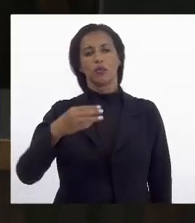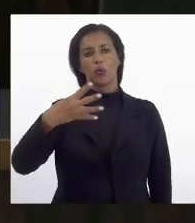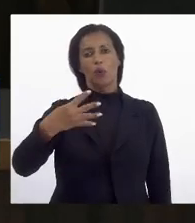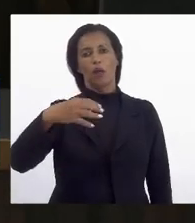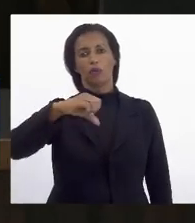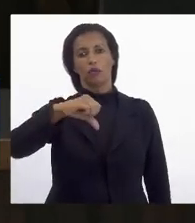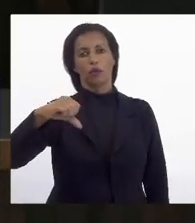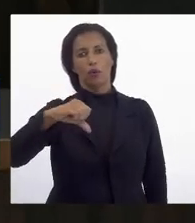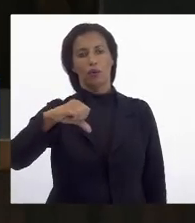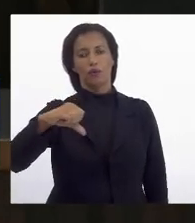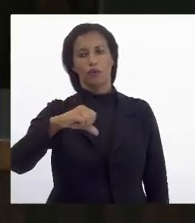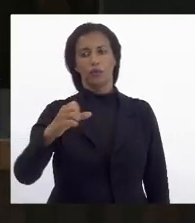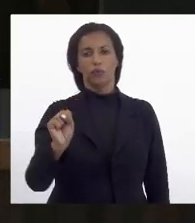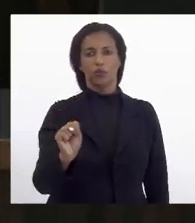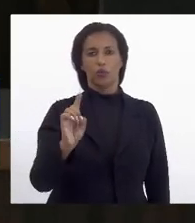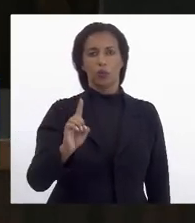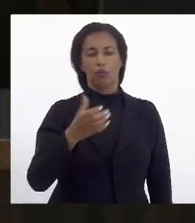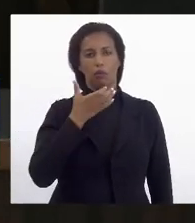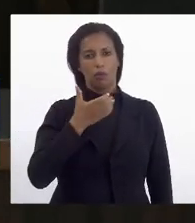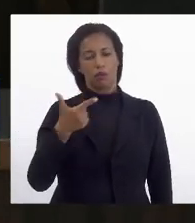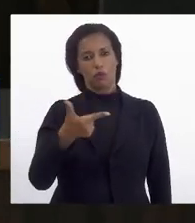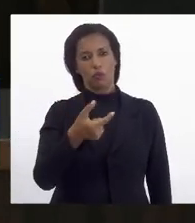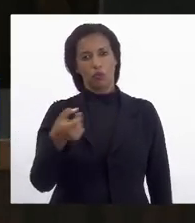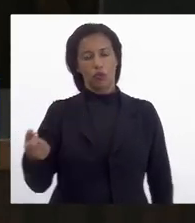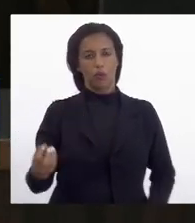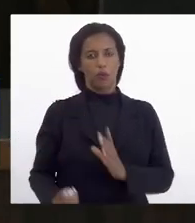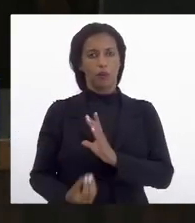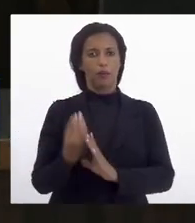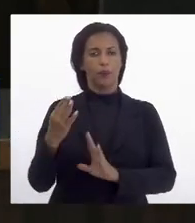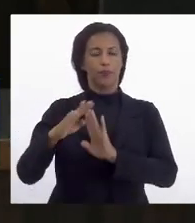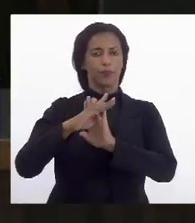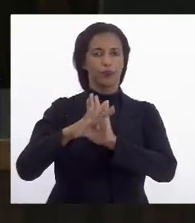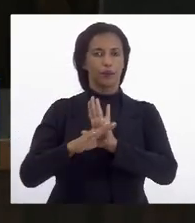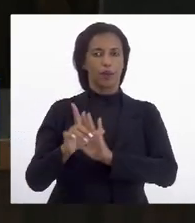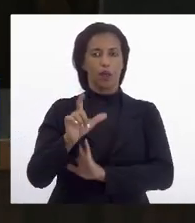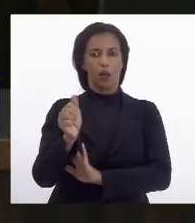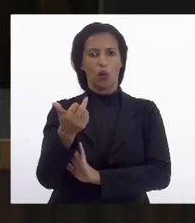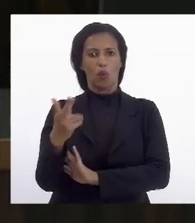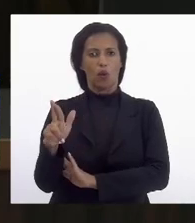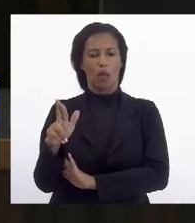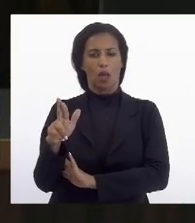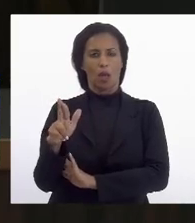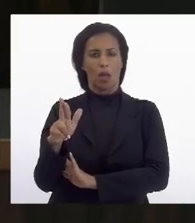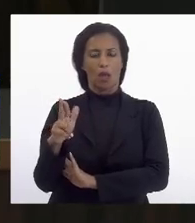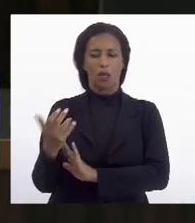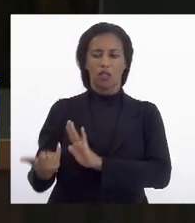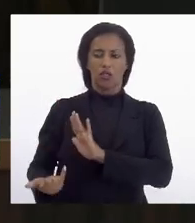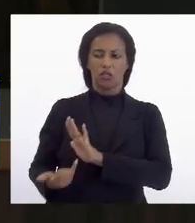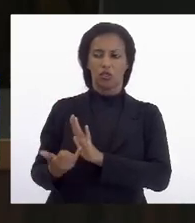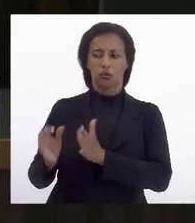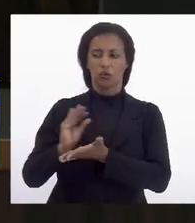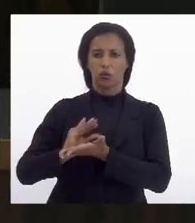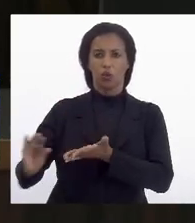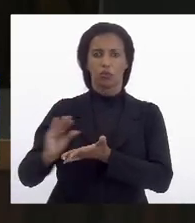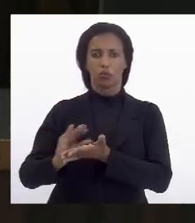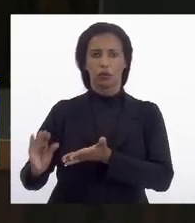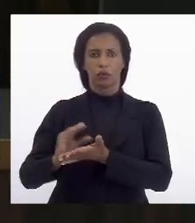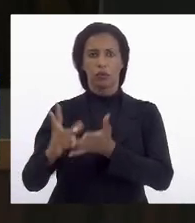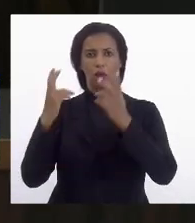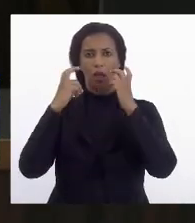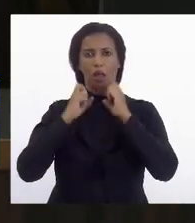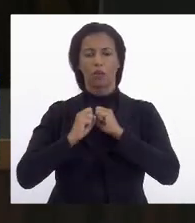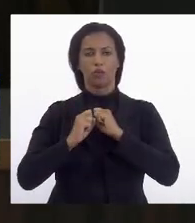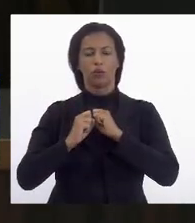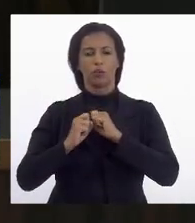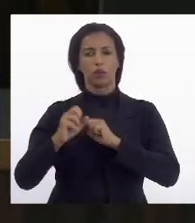-9 de 8 de dezembro 2000 que cria o programa um lar para mim institui o auxílio e adoção para